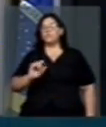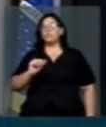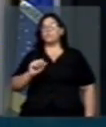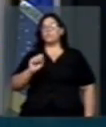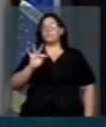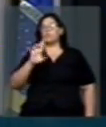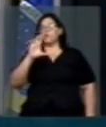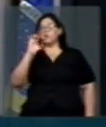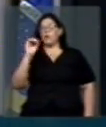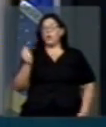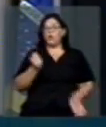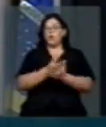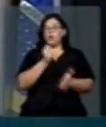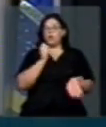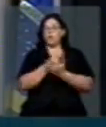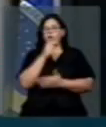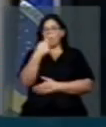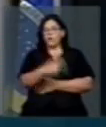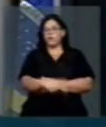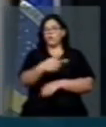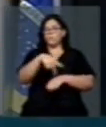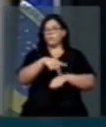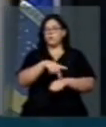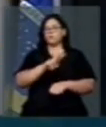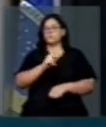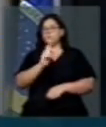terroristas da esquerda. Entre elas, a VPR.